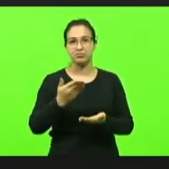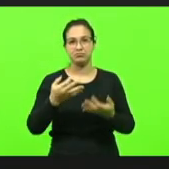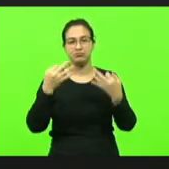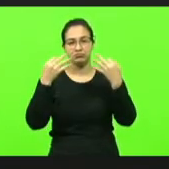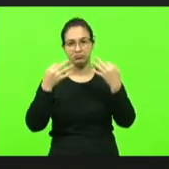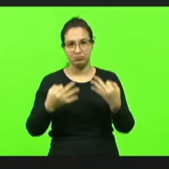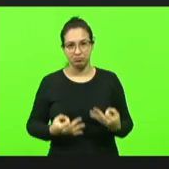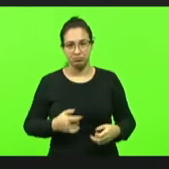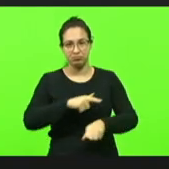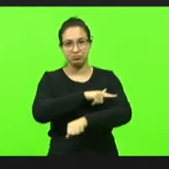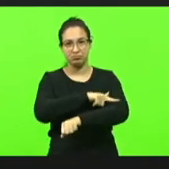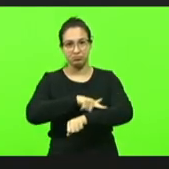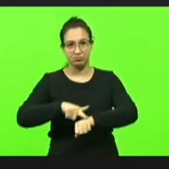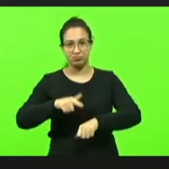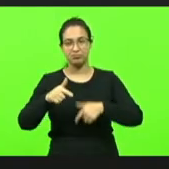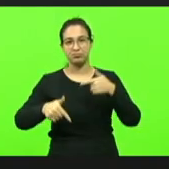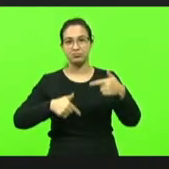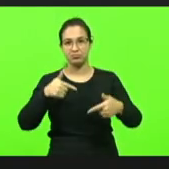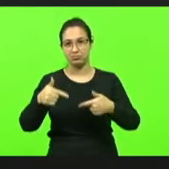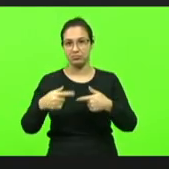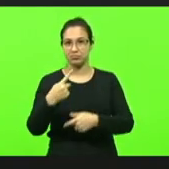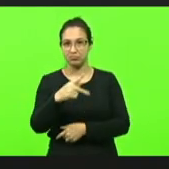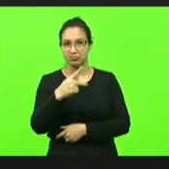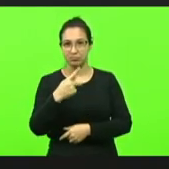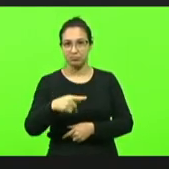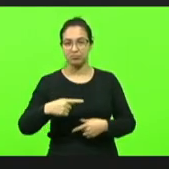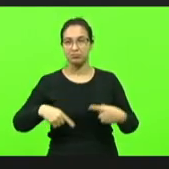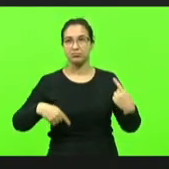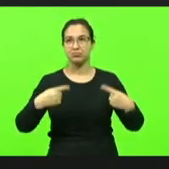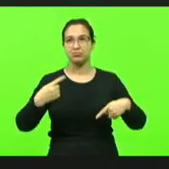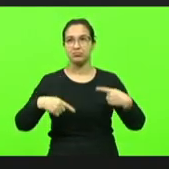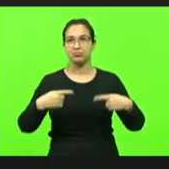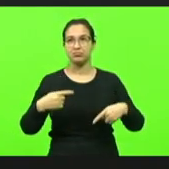desempenho no cumprimento de suas funções em discussão